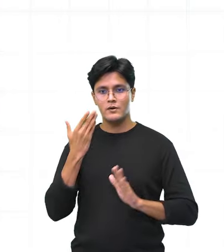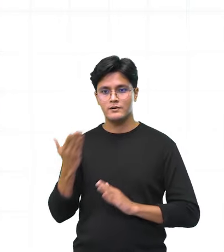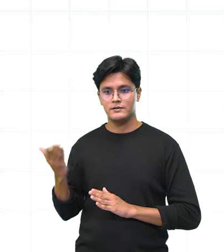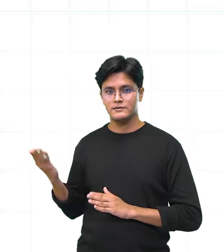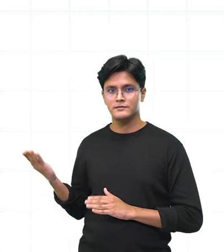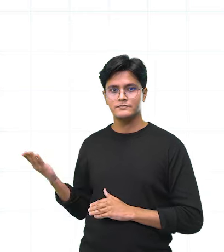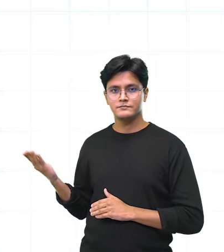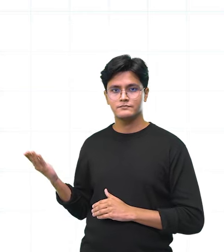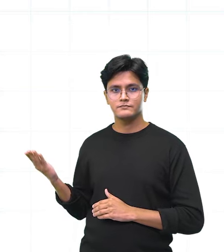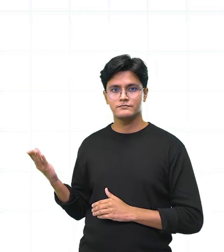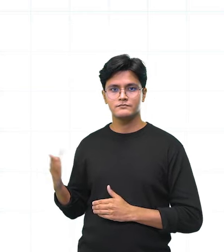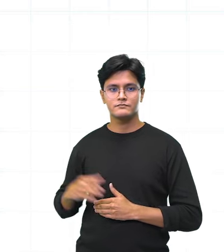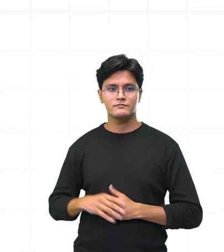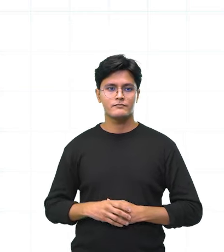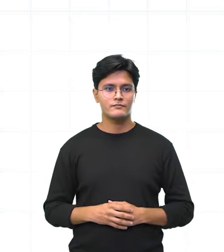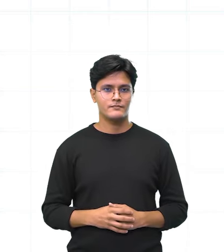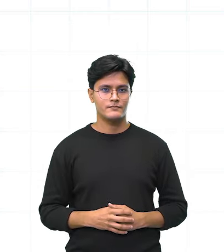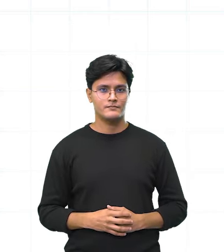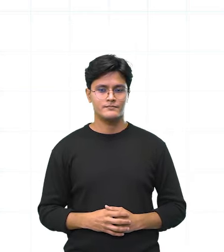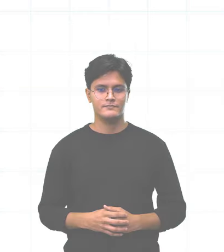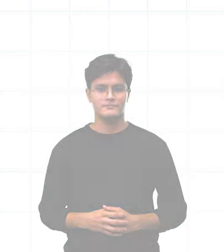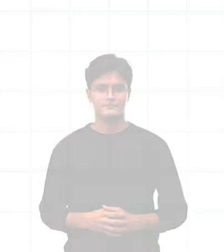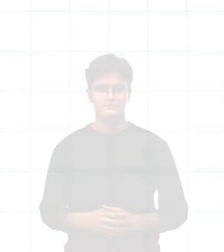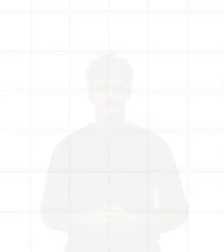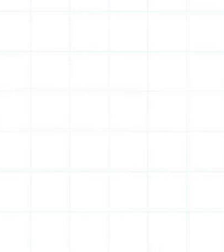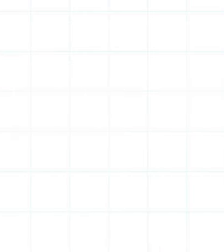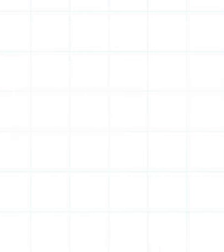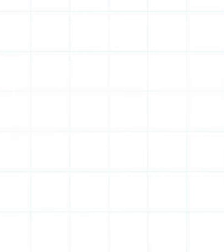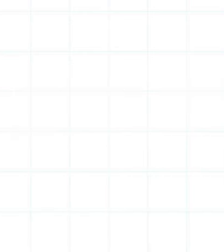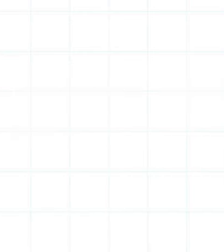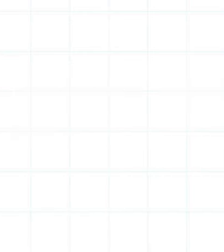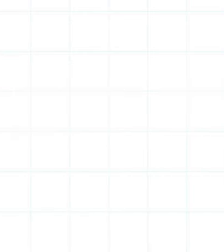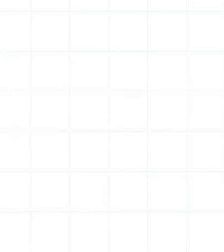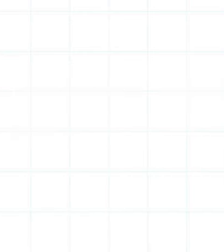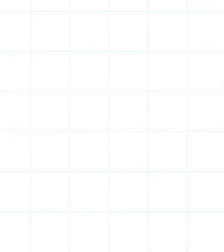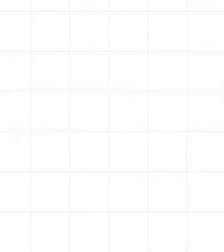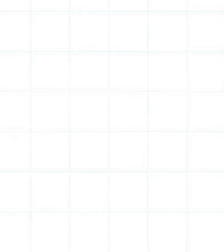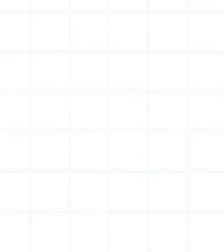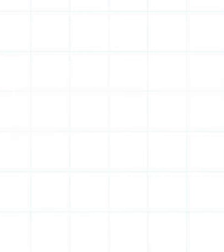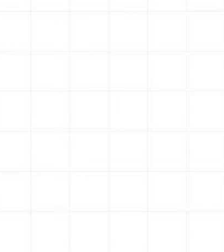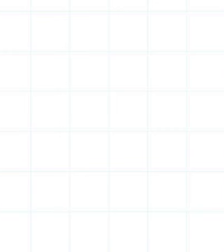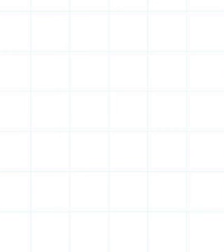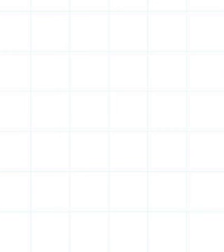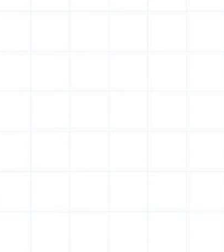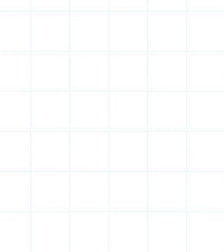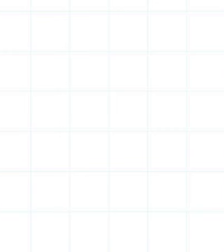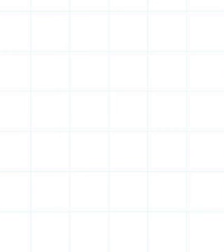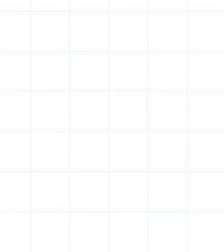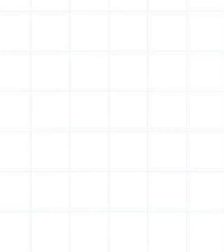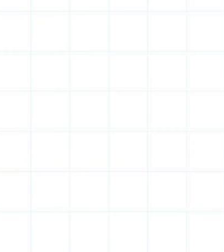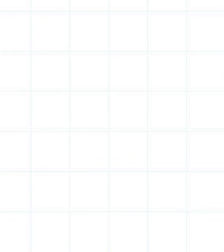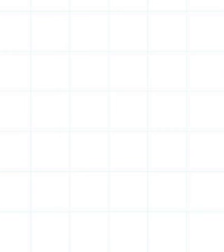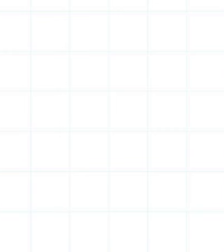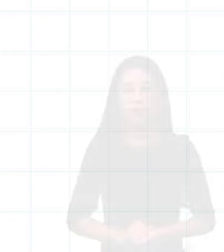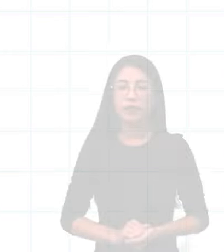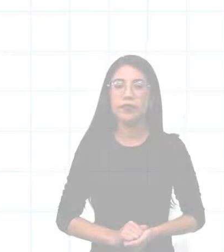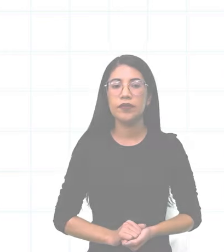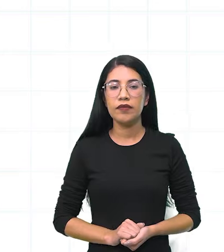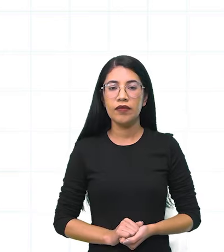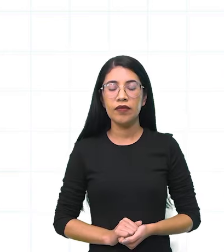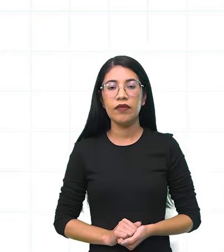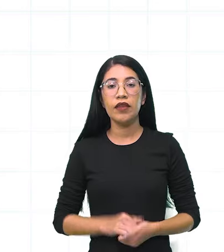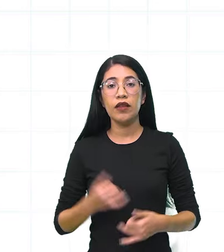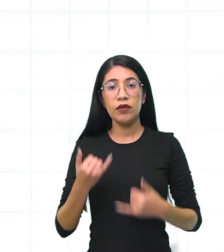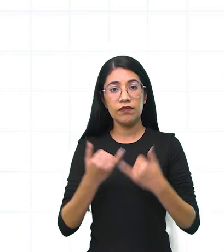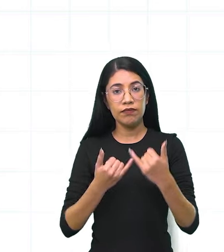terceiro parágrafo ele vem falando das o quê? Das atividades e brincadeiras da infância que contribuem com o desenvolvimento